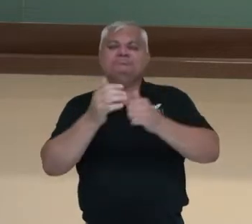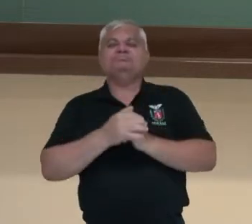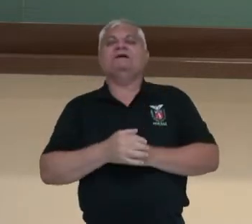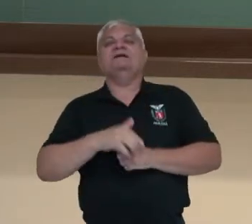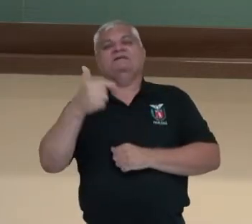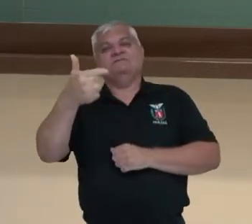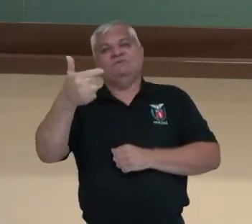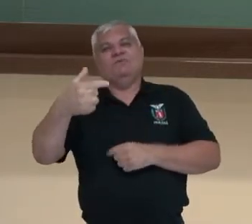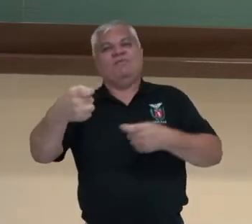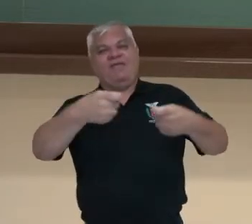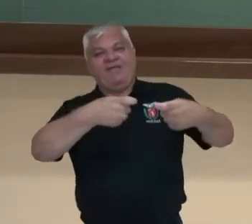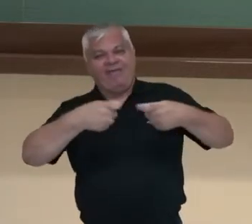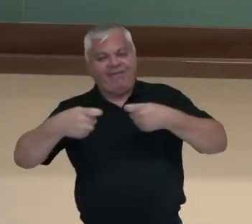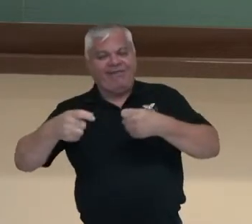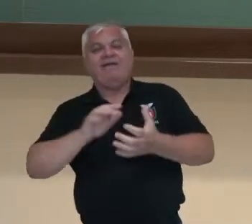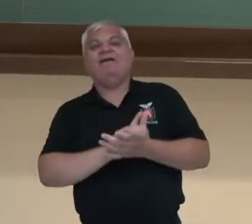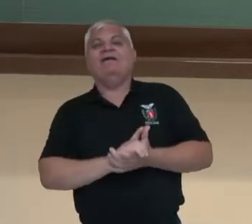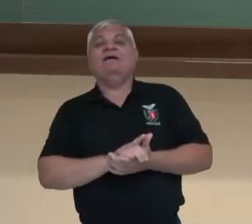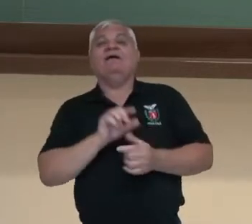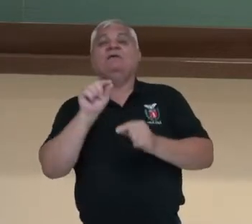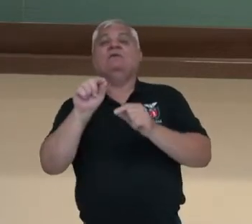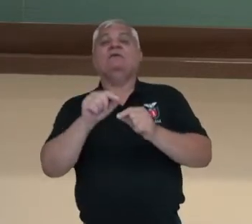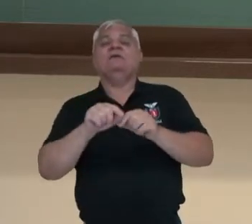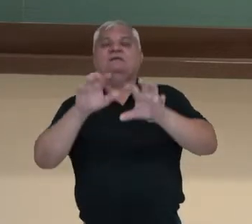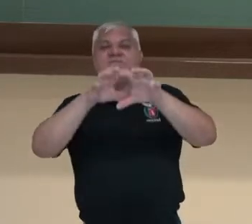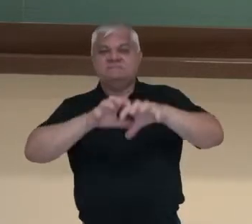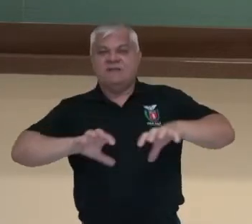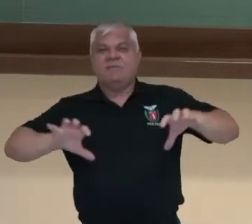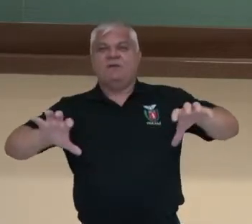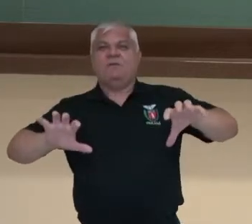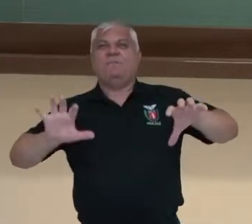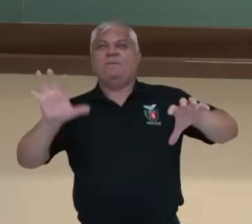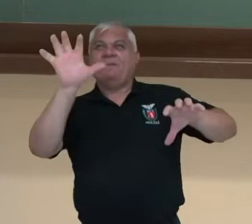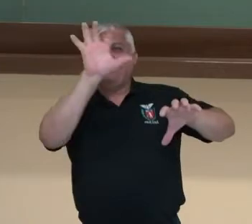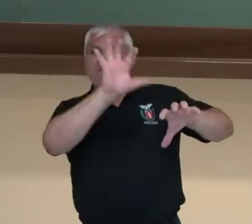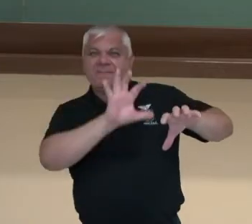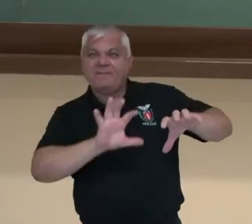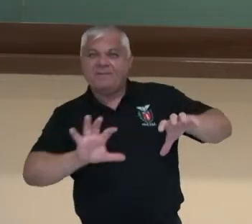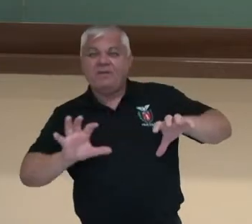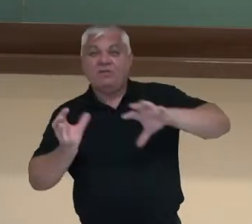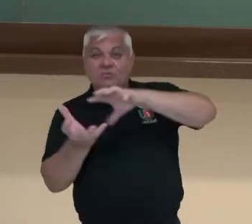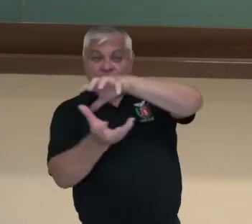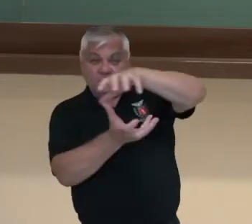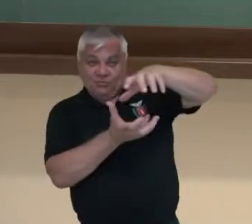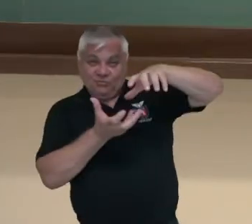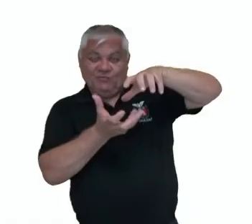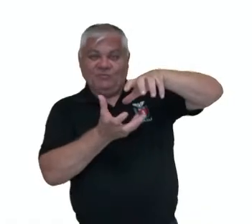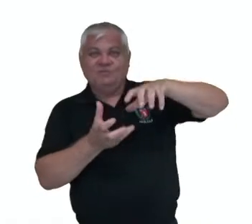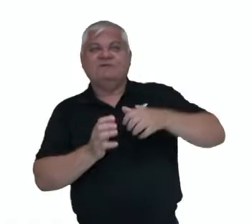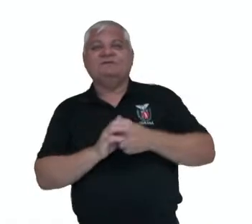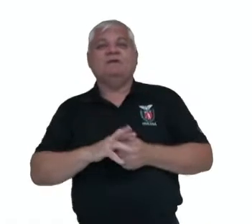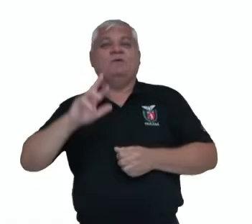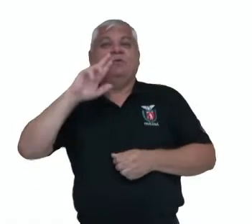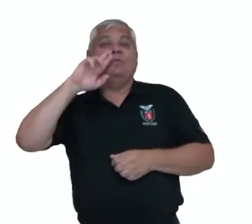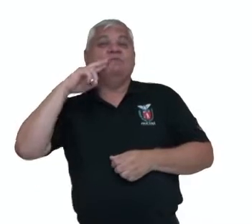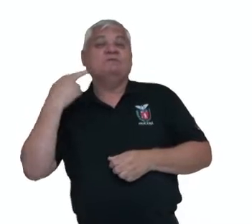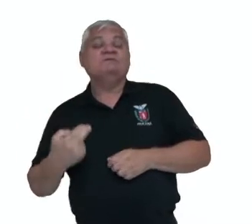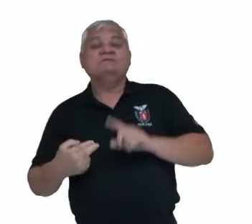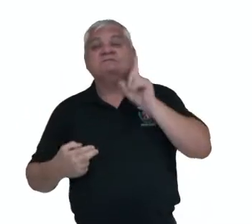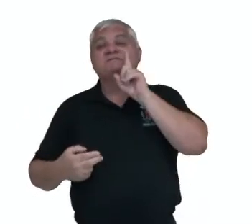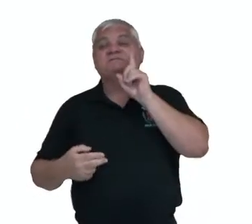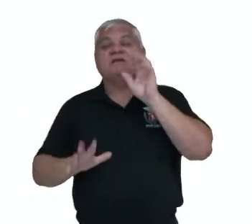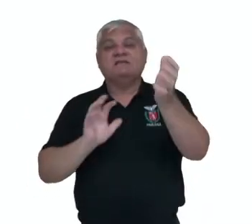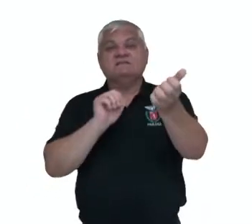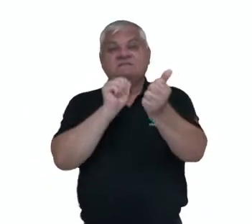guerra mundial. Com a separação das grandes potências mundiais entre dois blocos econômicos, o esporte passou a ser uma